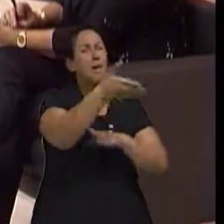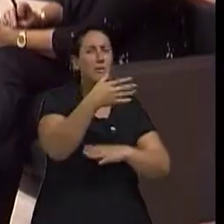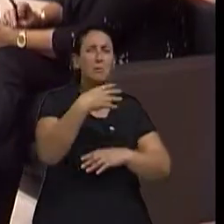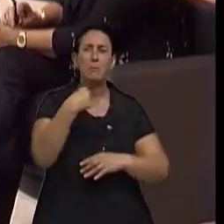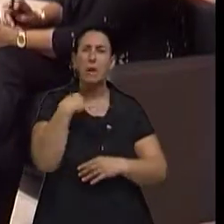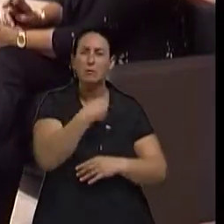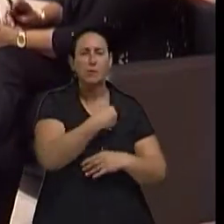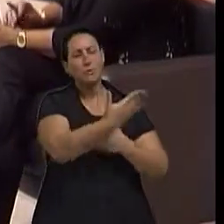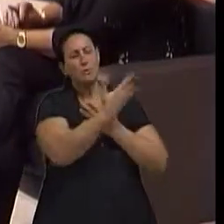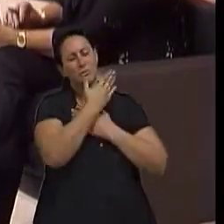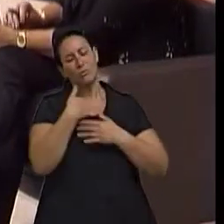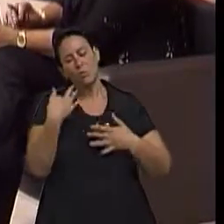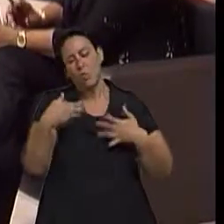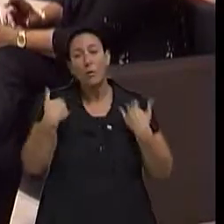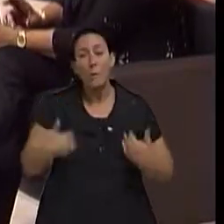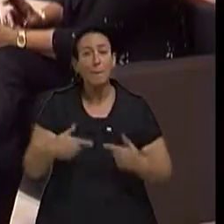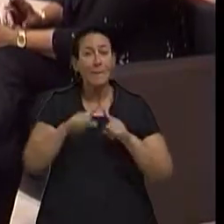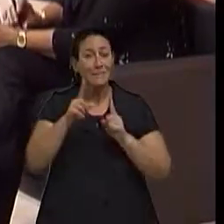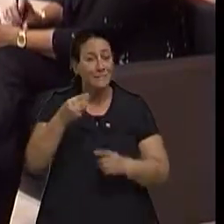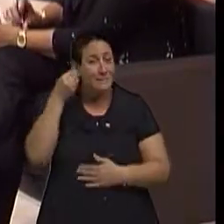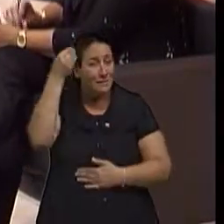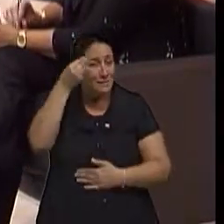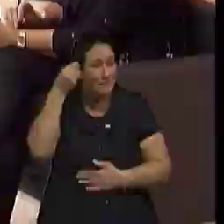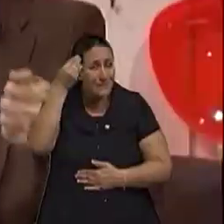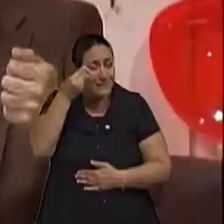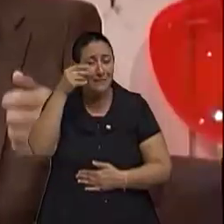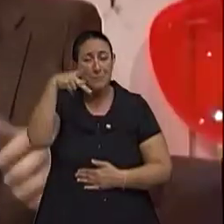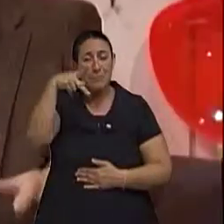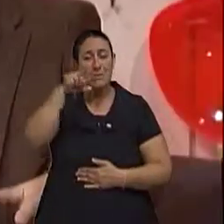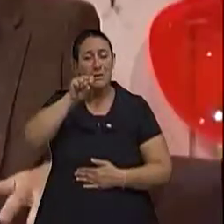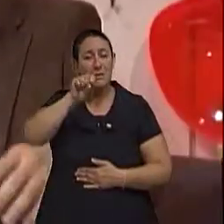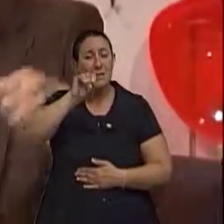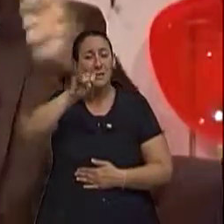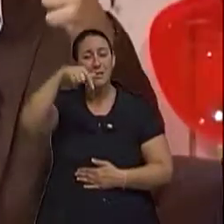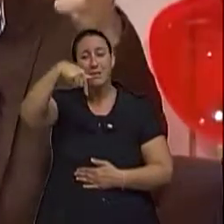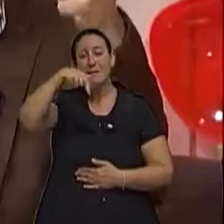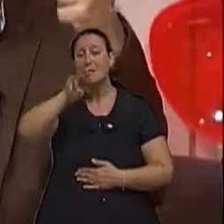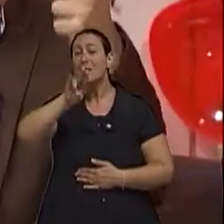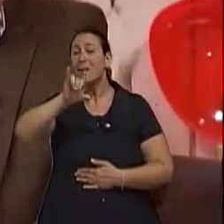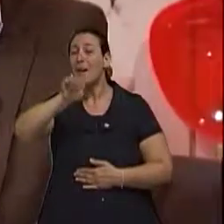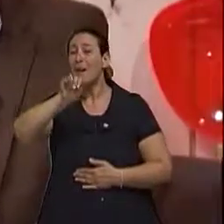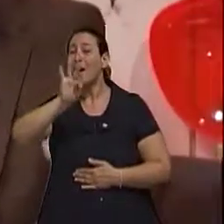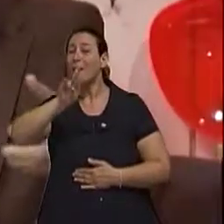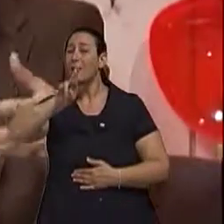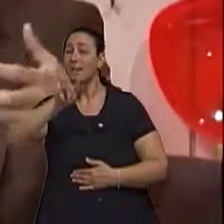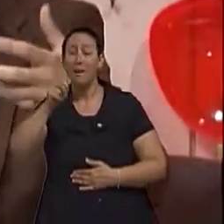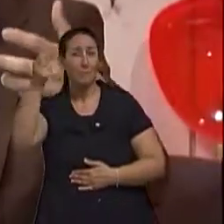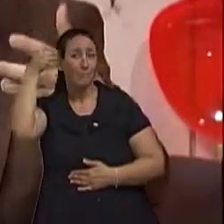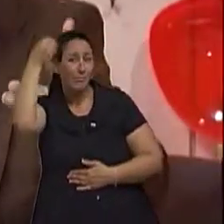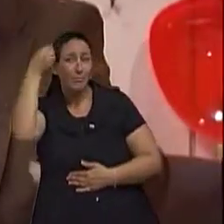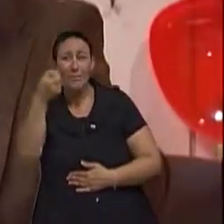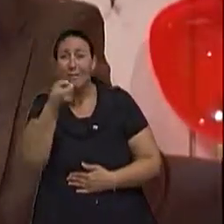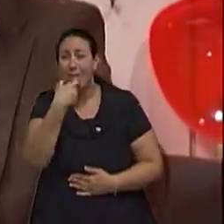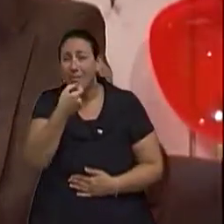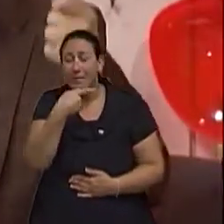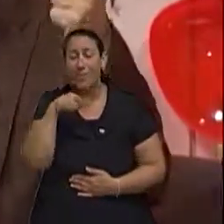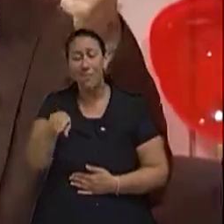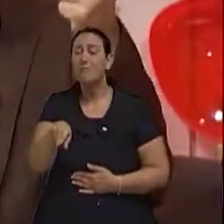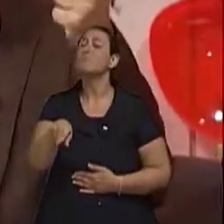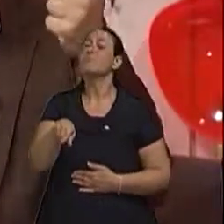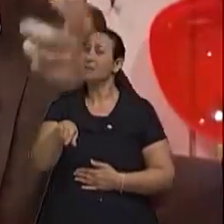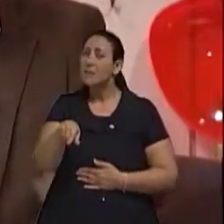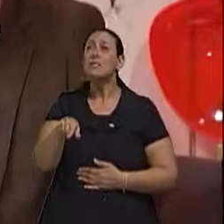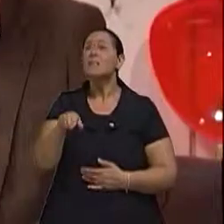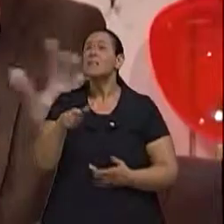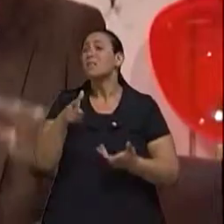elas dificilmente vão procurar um psiquiatra se estão sofrendo, se estão tristes, se estão chorando, se estão perdendo o interesse pela vida,